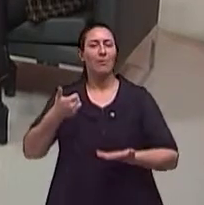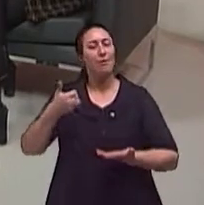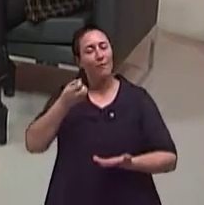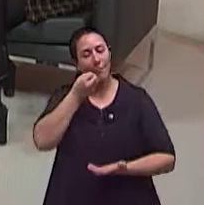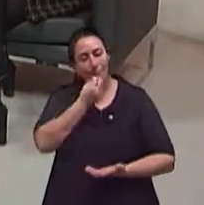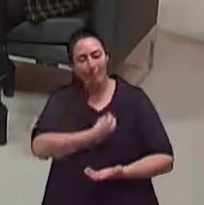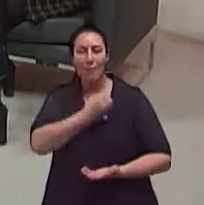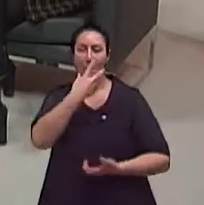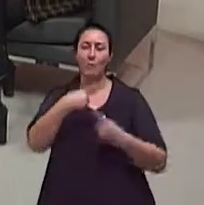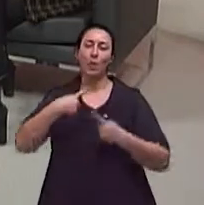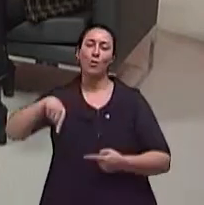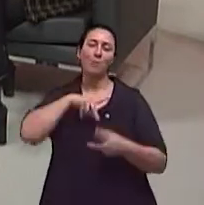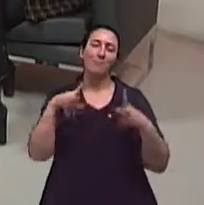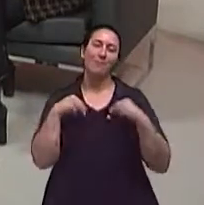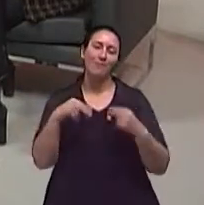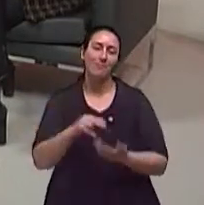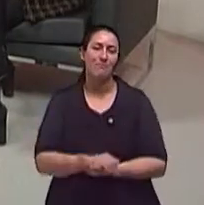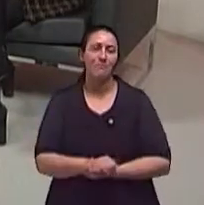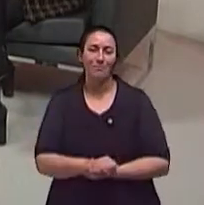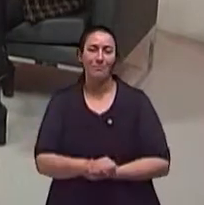porque a gente merece, né?